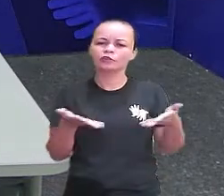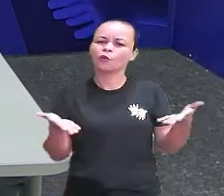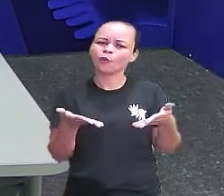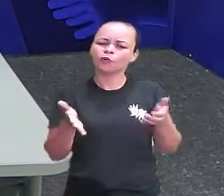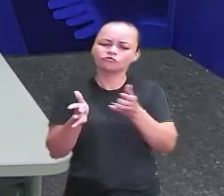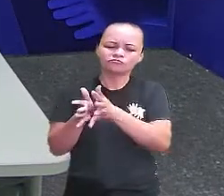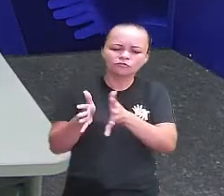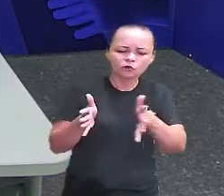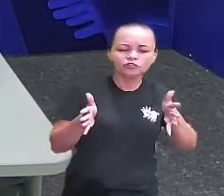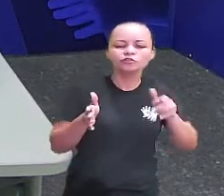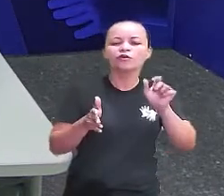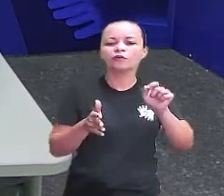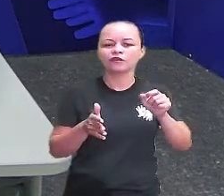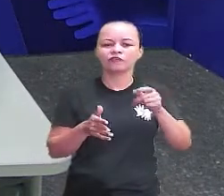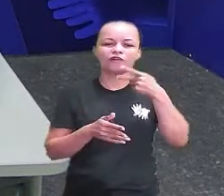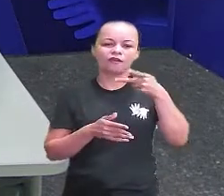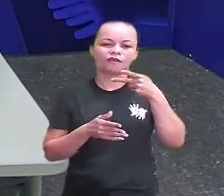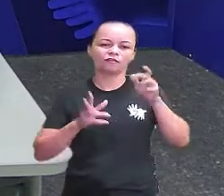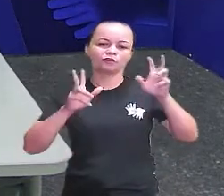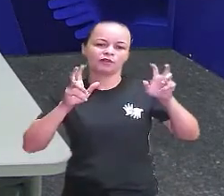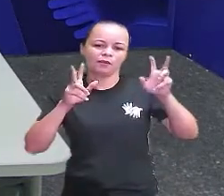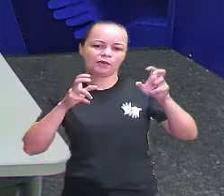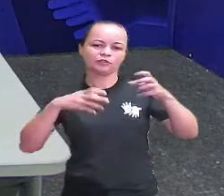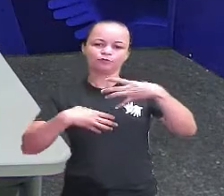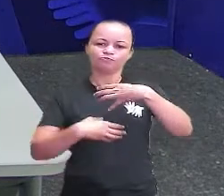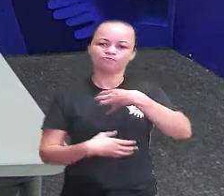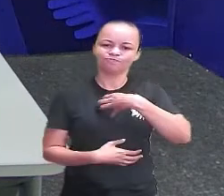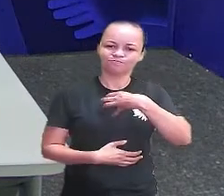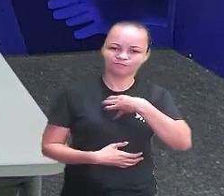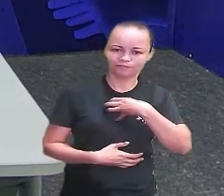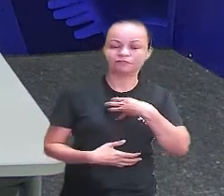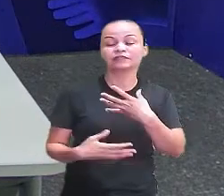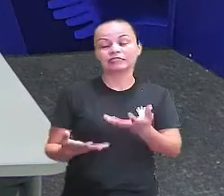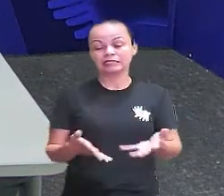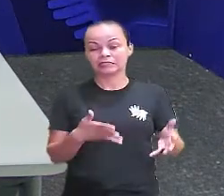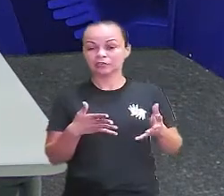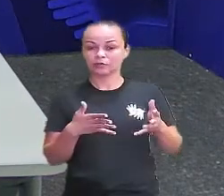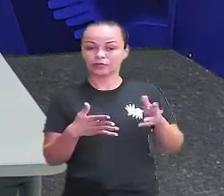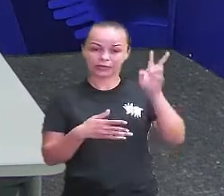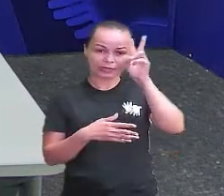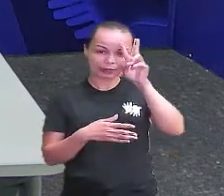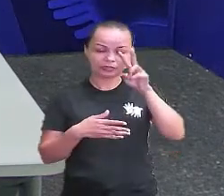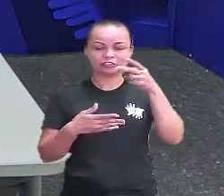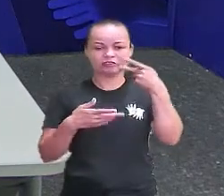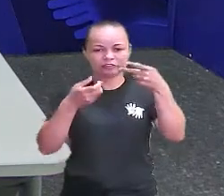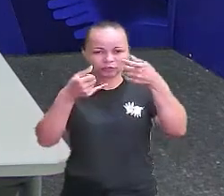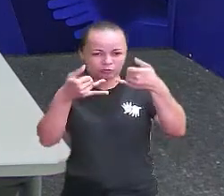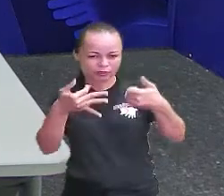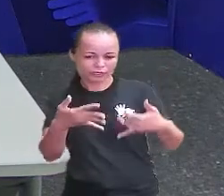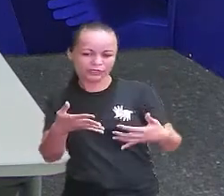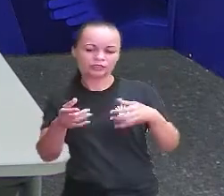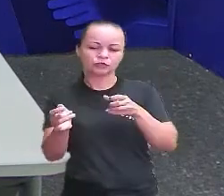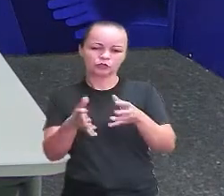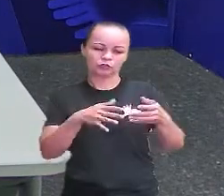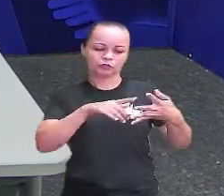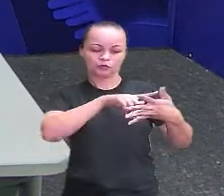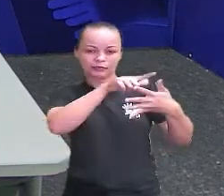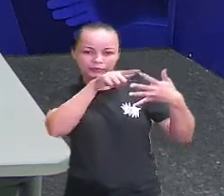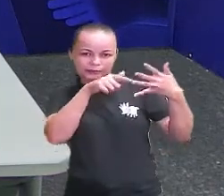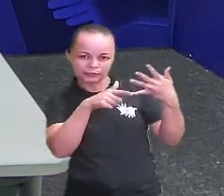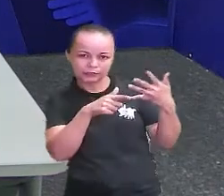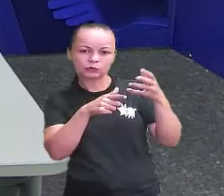sobre os sentidos. Lembra que a gente já tava conversando sobre os cinco sentidos? O nosso corpo tem cinco